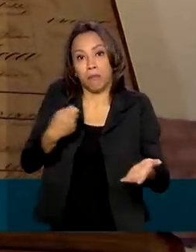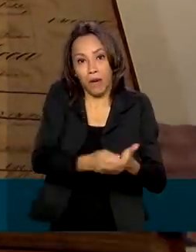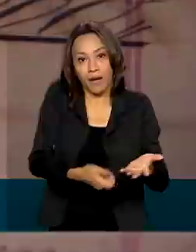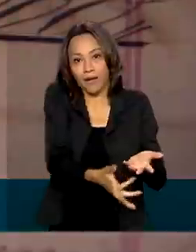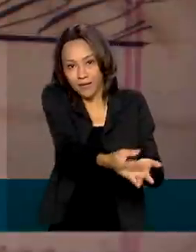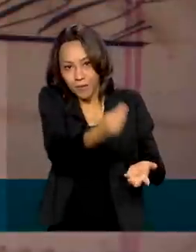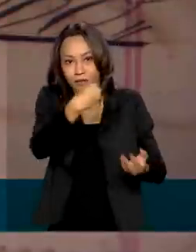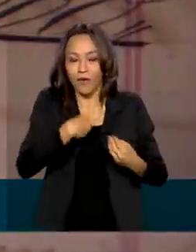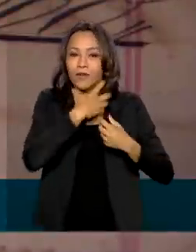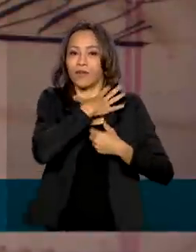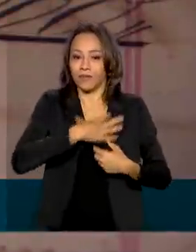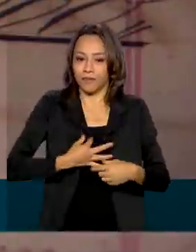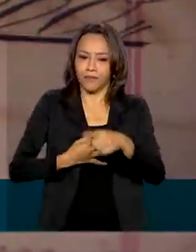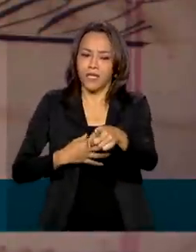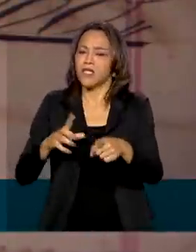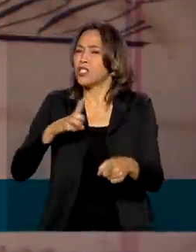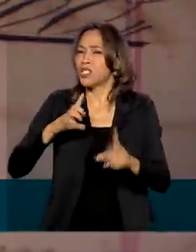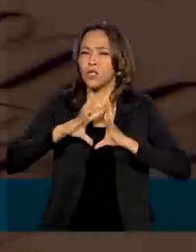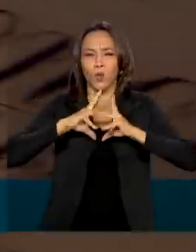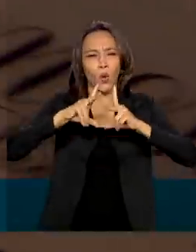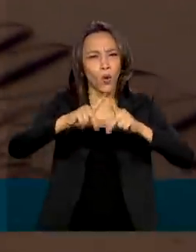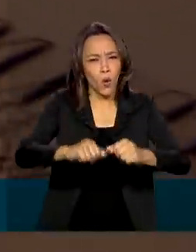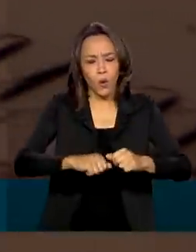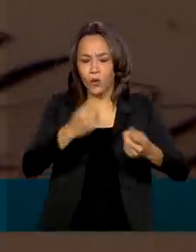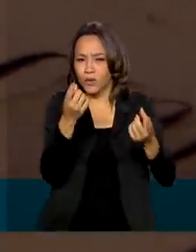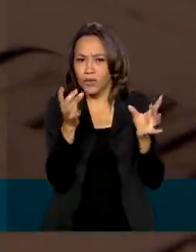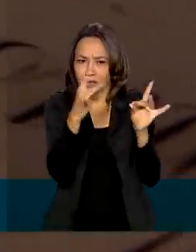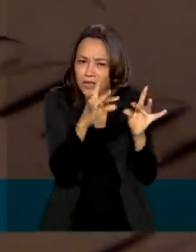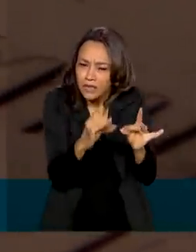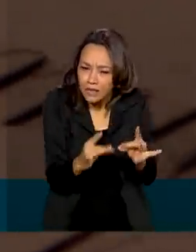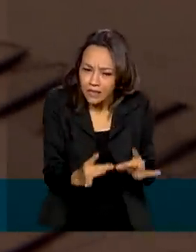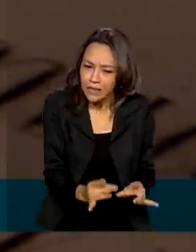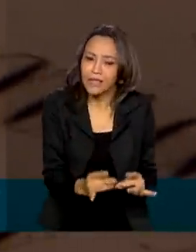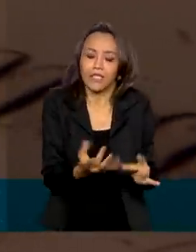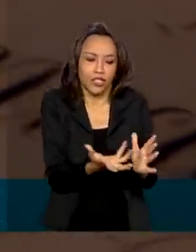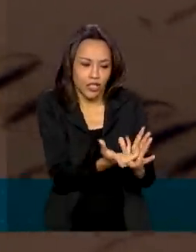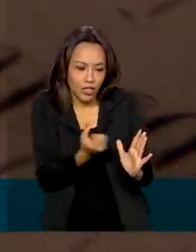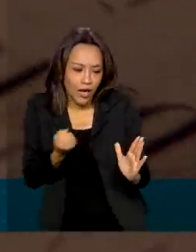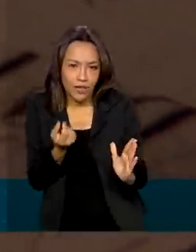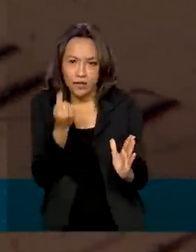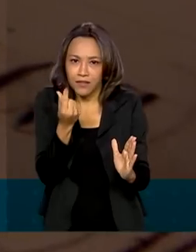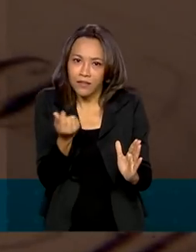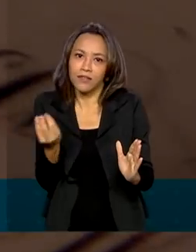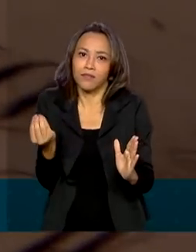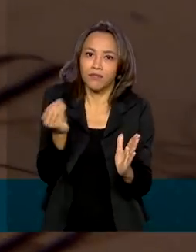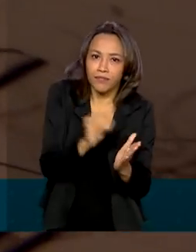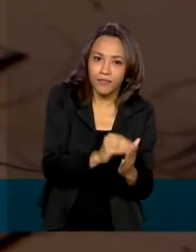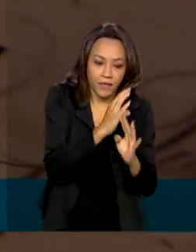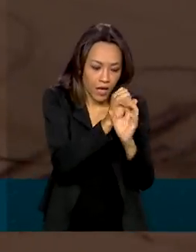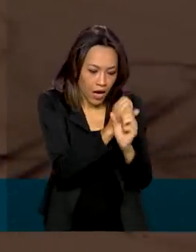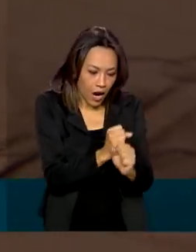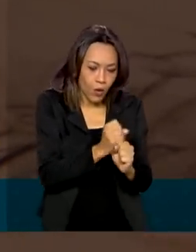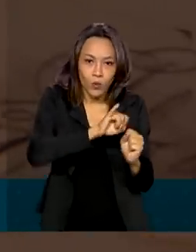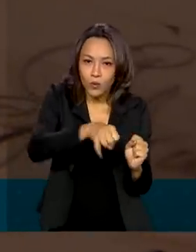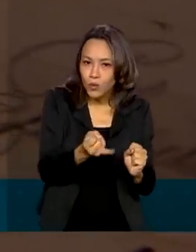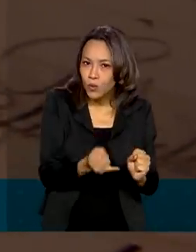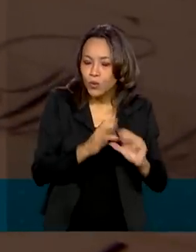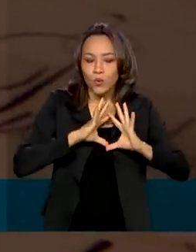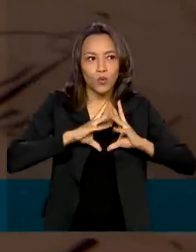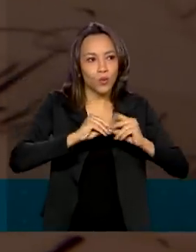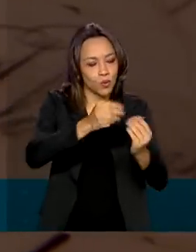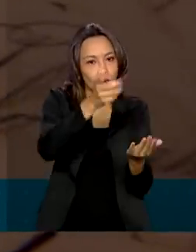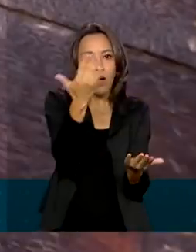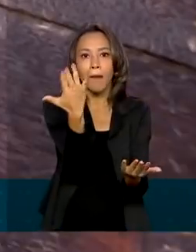continha toda a movimentação de contas, com os depósitos, retiradas e cálculos dos juros, tudo